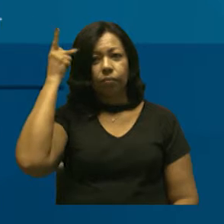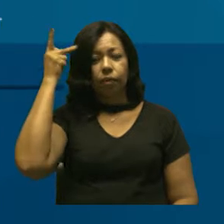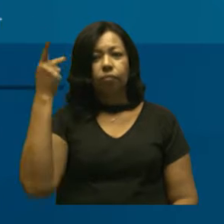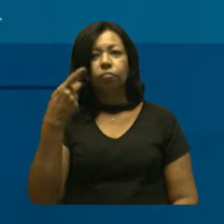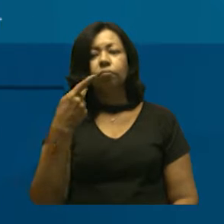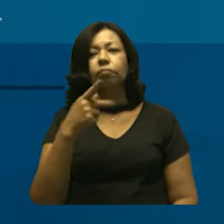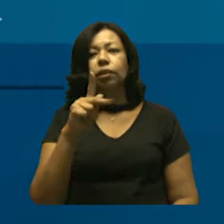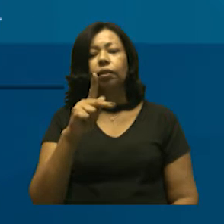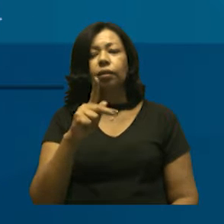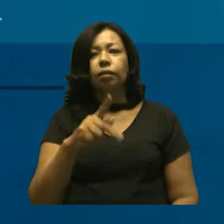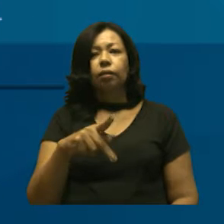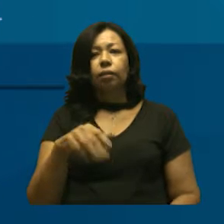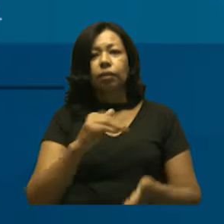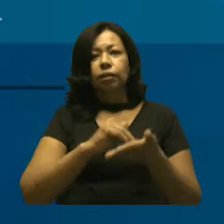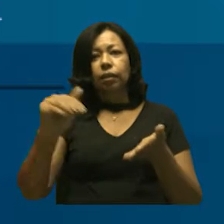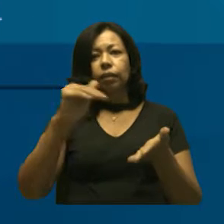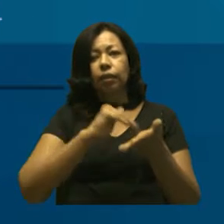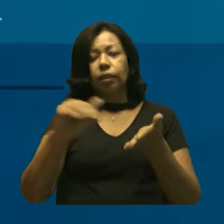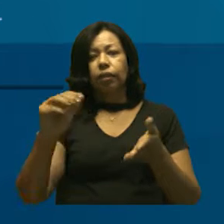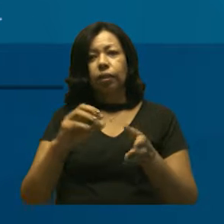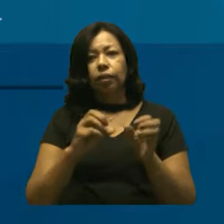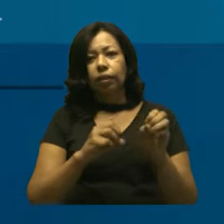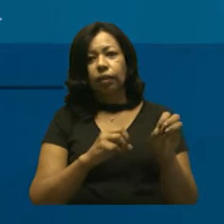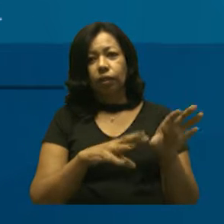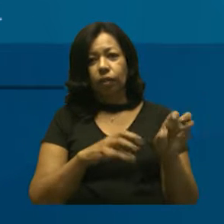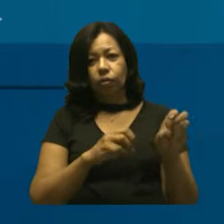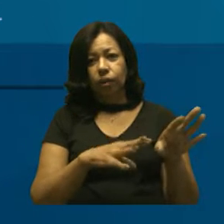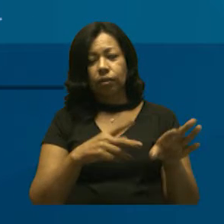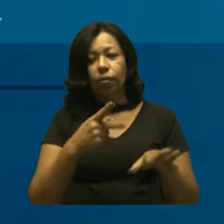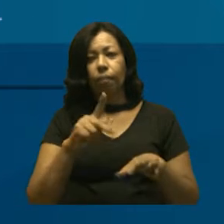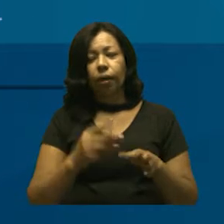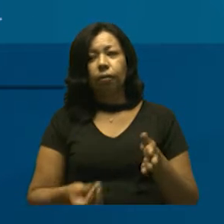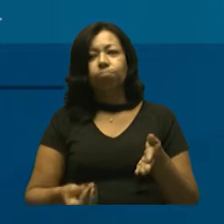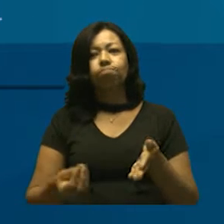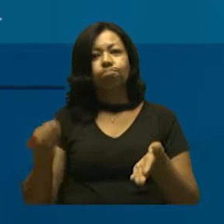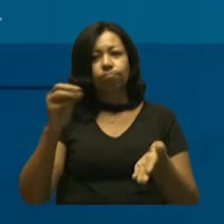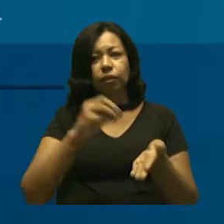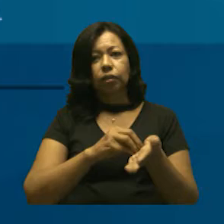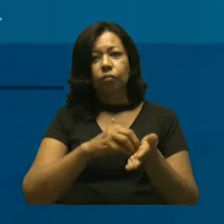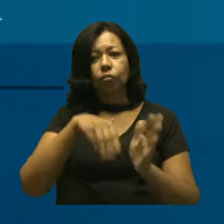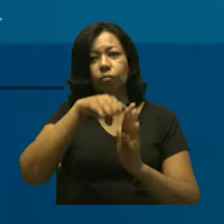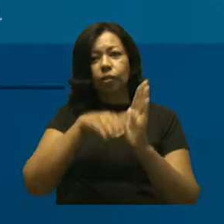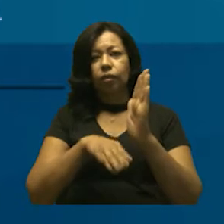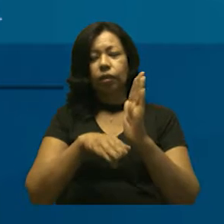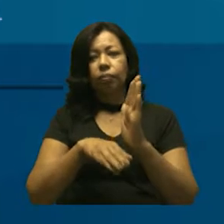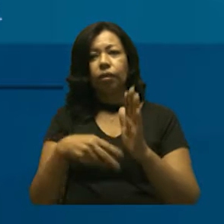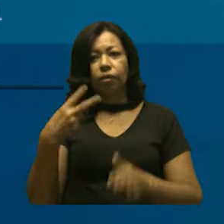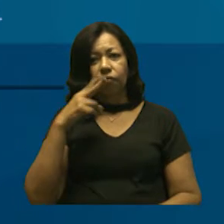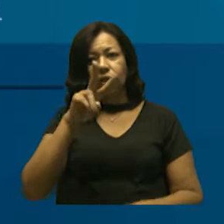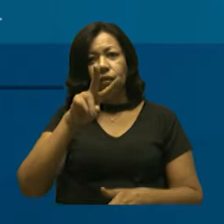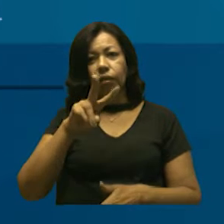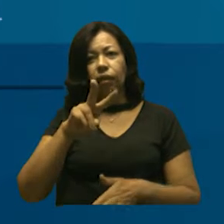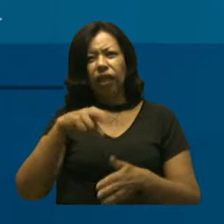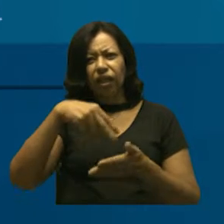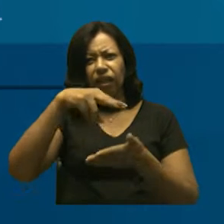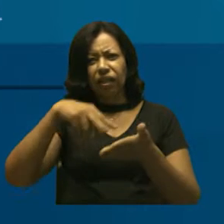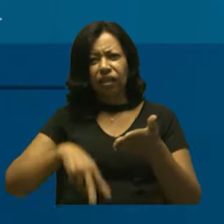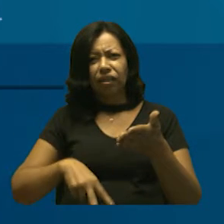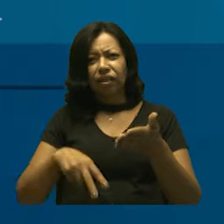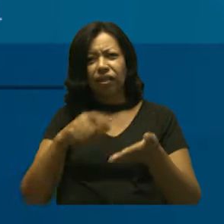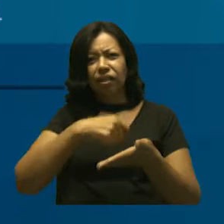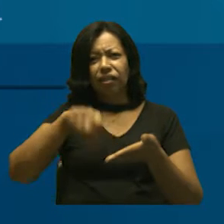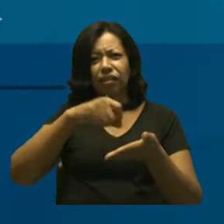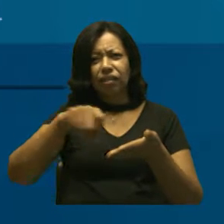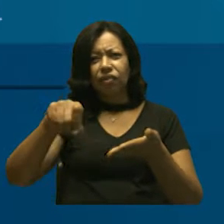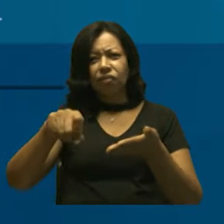intermédio da Secretaria da Educação para a implementação do programa Ler e Escrever e do projeto